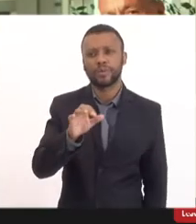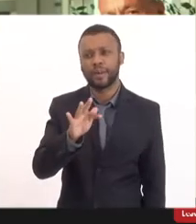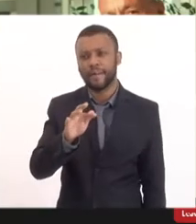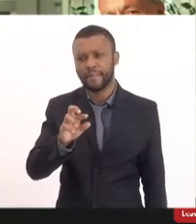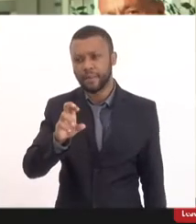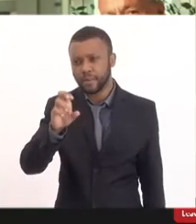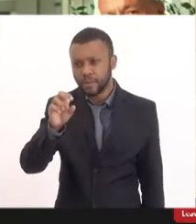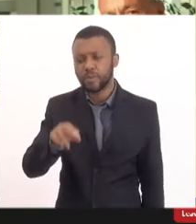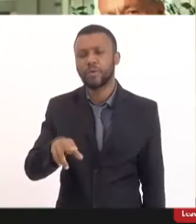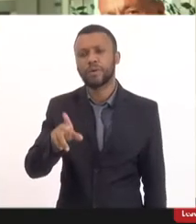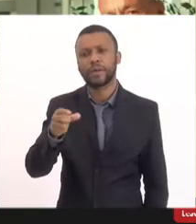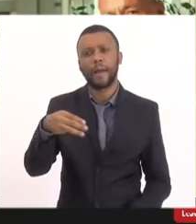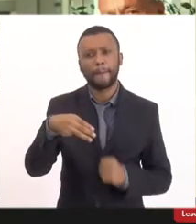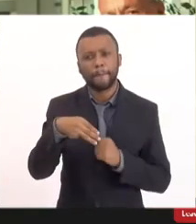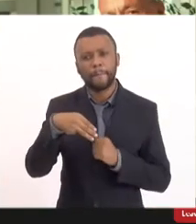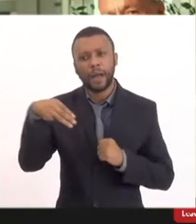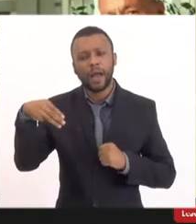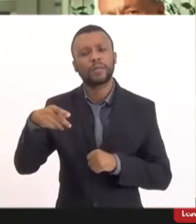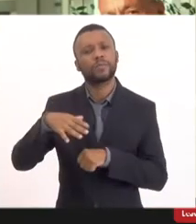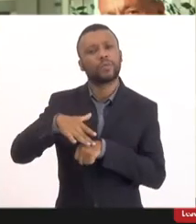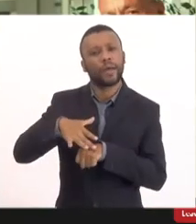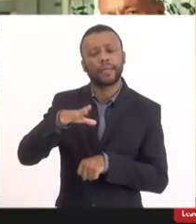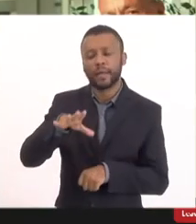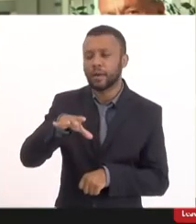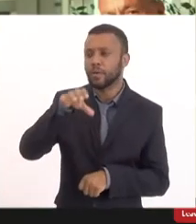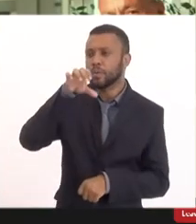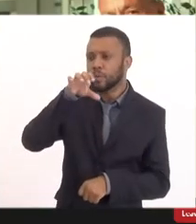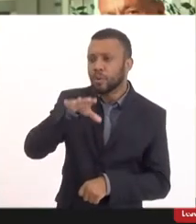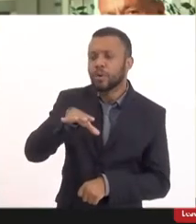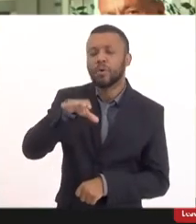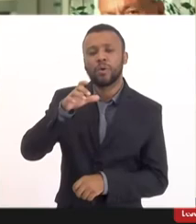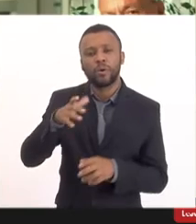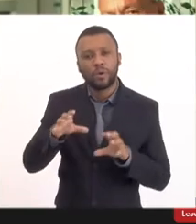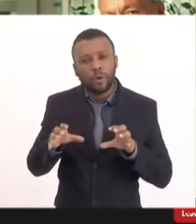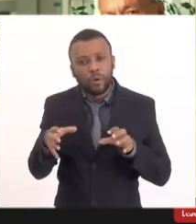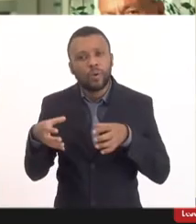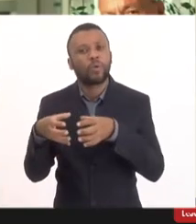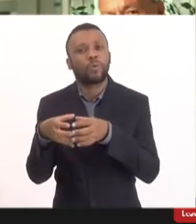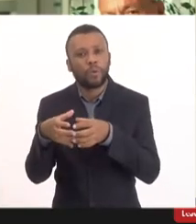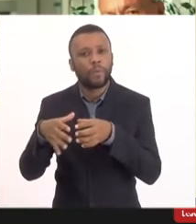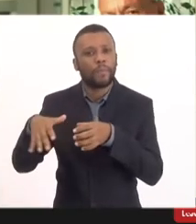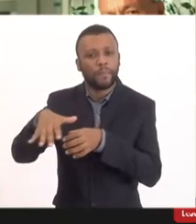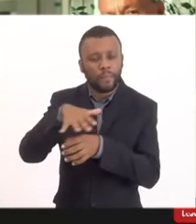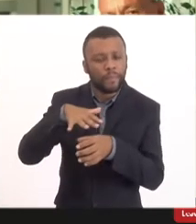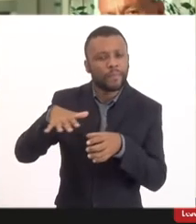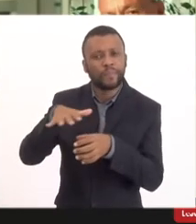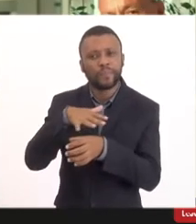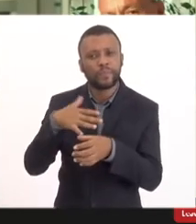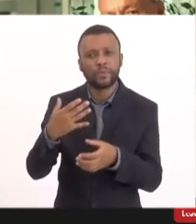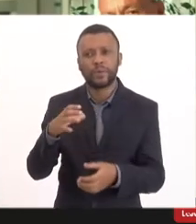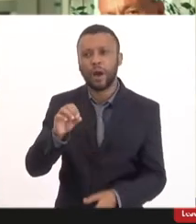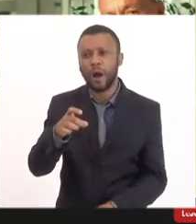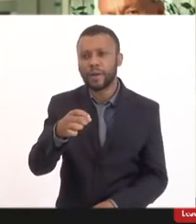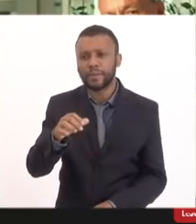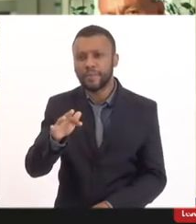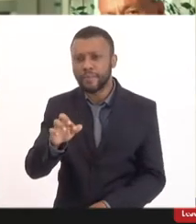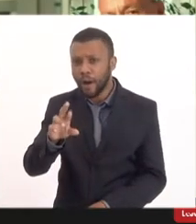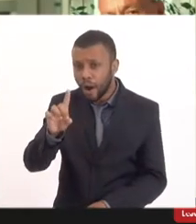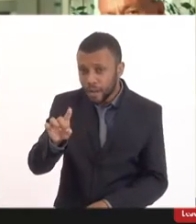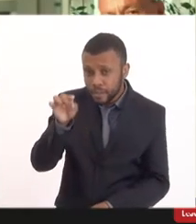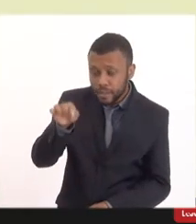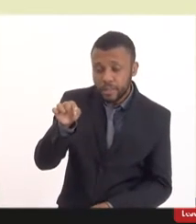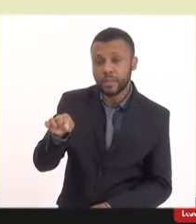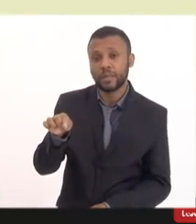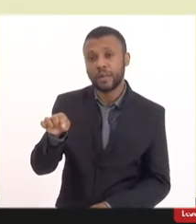mestre em doença respiratória do grupo de epidemiologia de Oxford não é qualquer lugar não